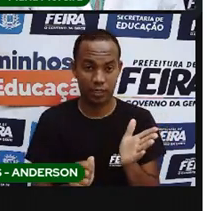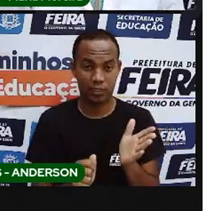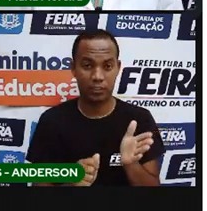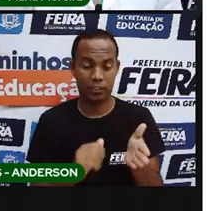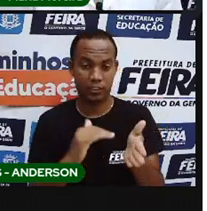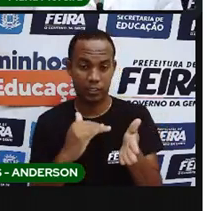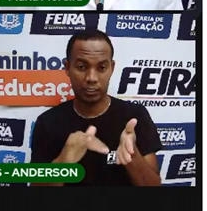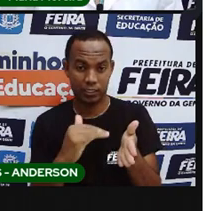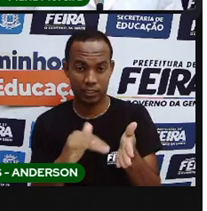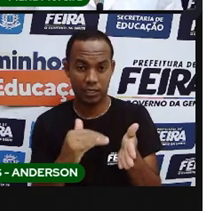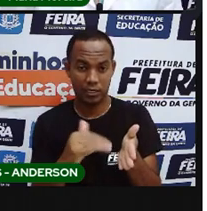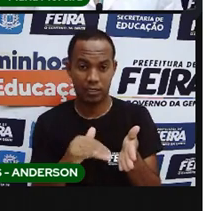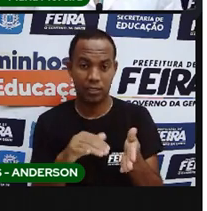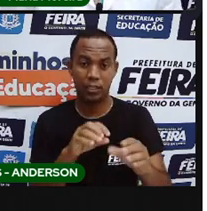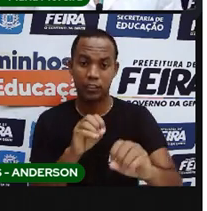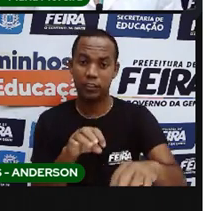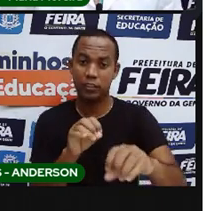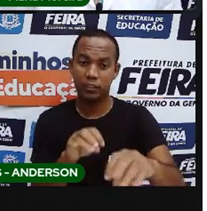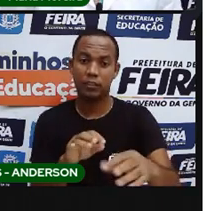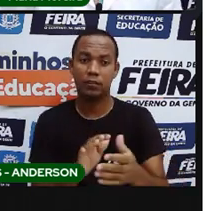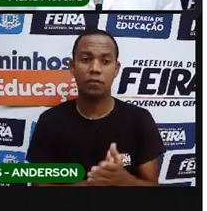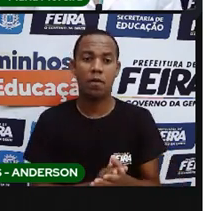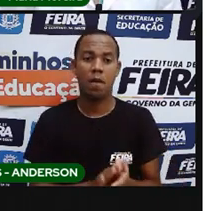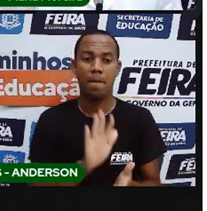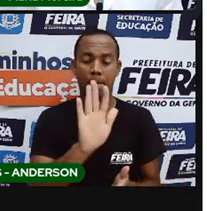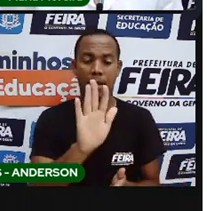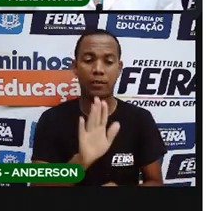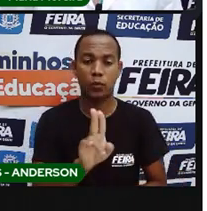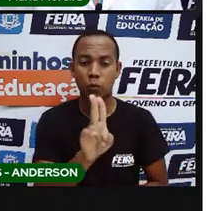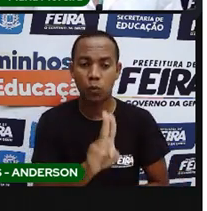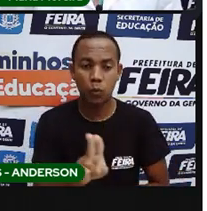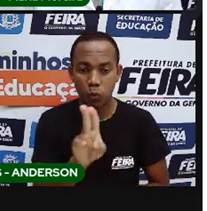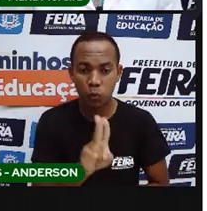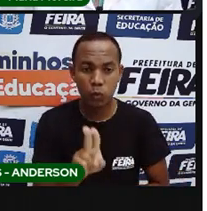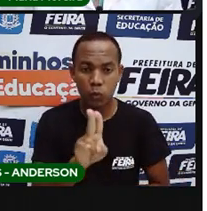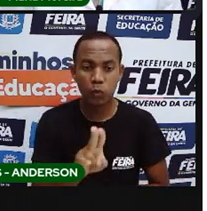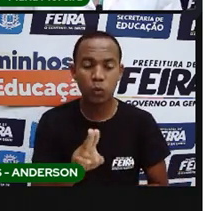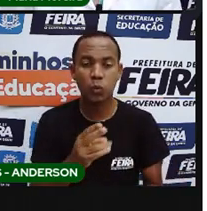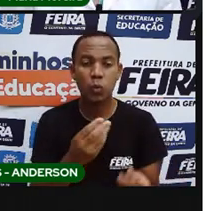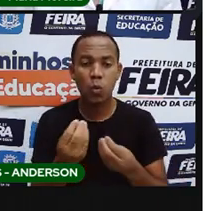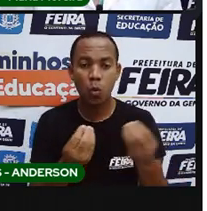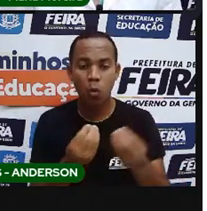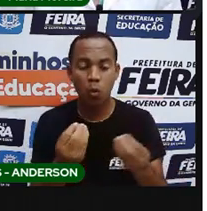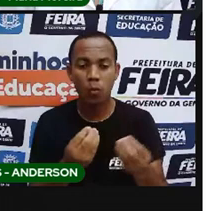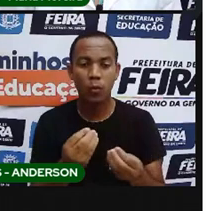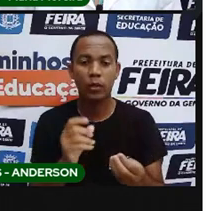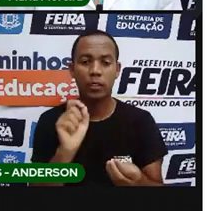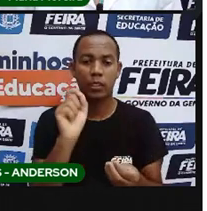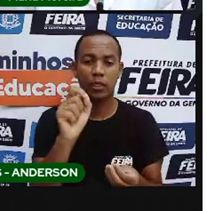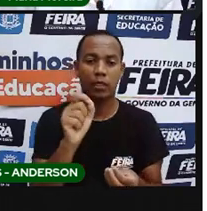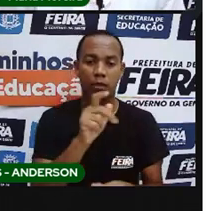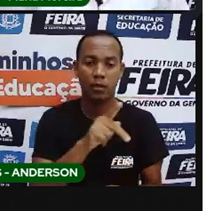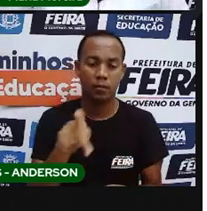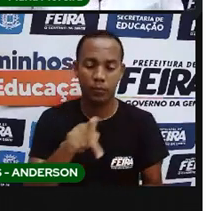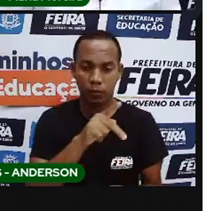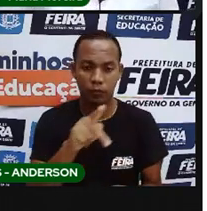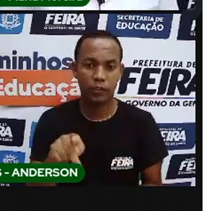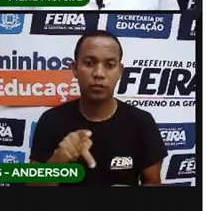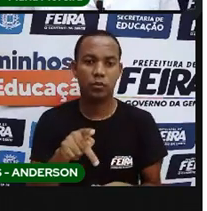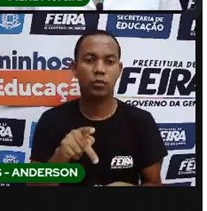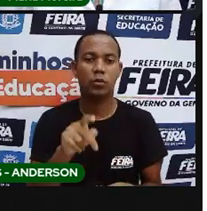é obrigatório o uso dessa atividade com vocês. O professor de vocês, como a docente está linda, ele vai